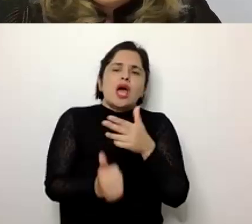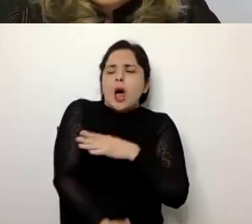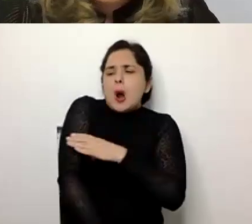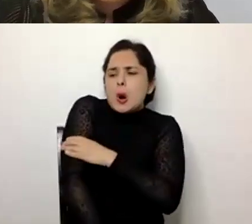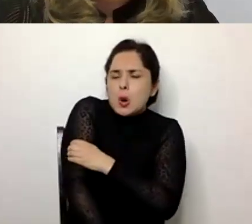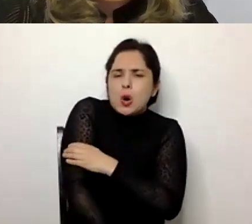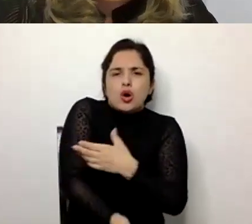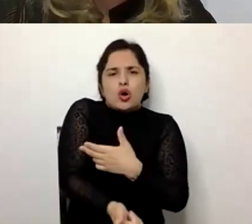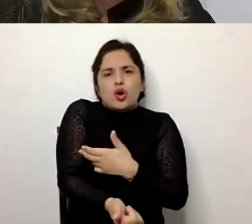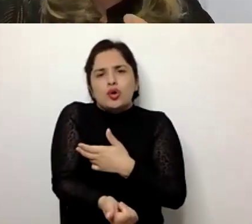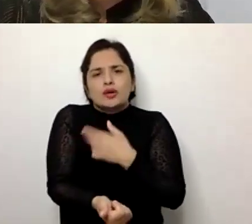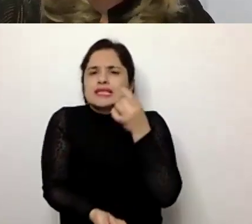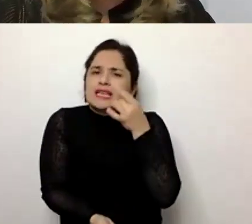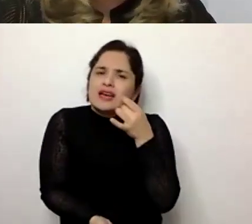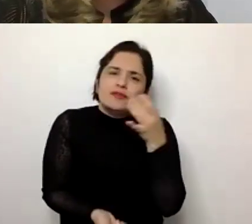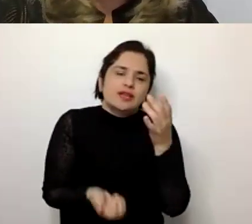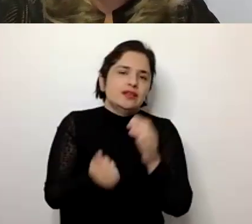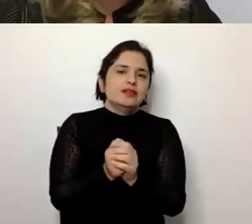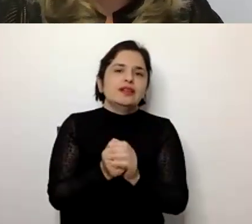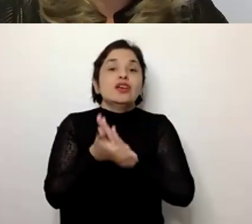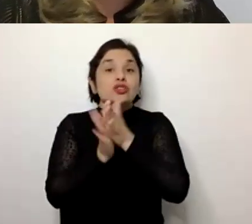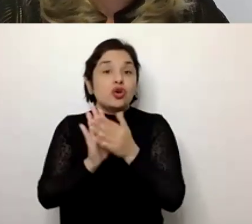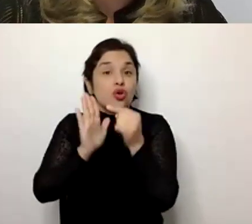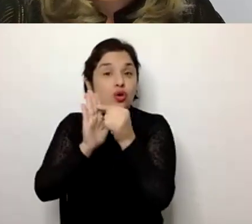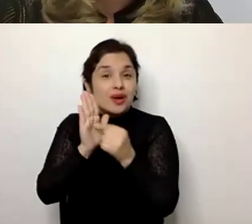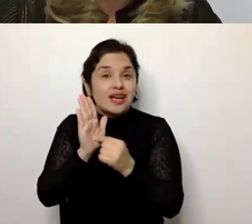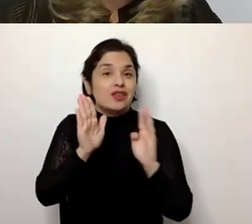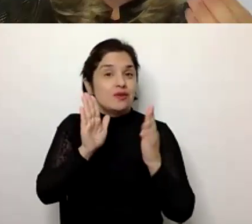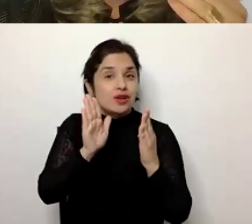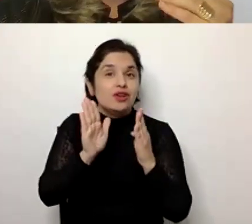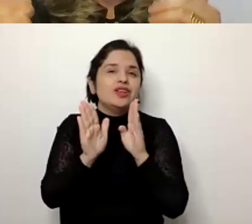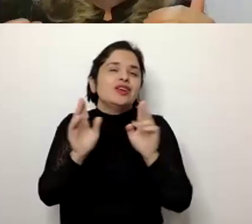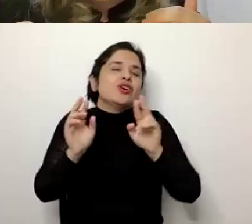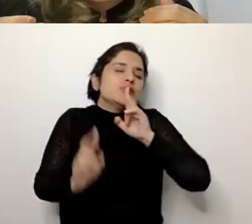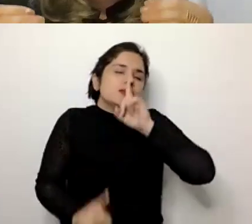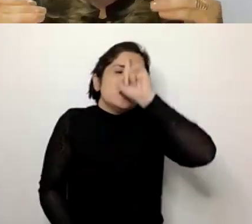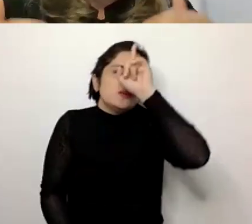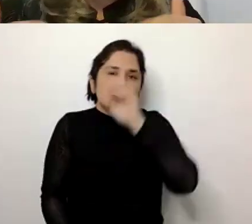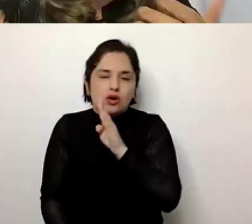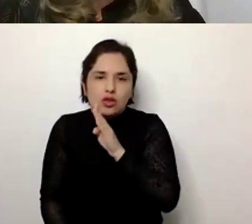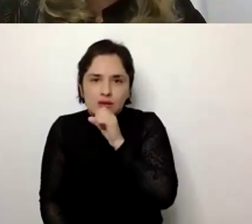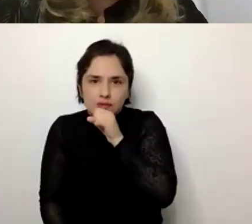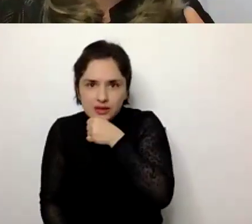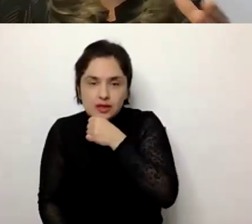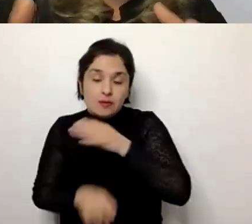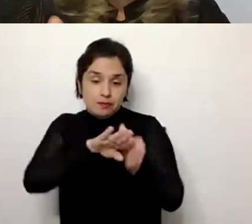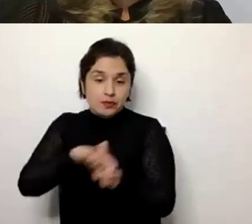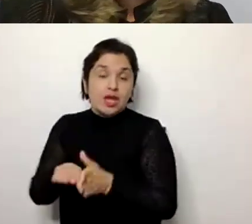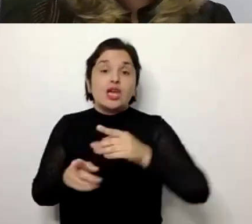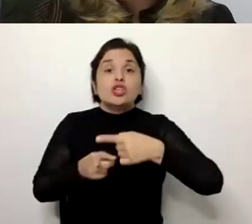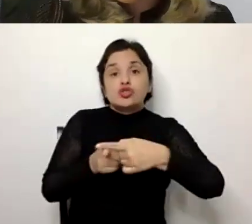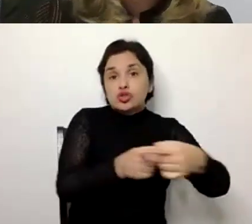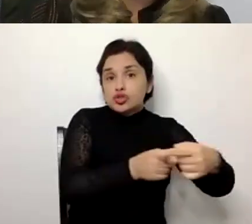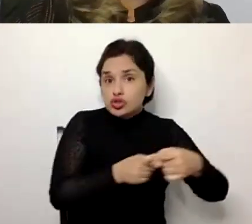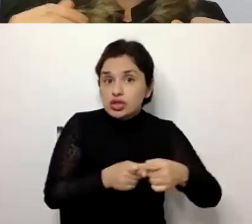enfim, essas questões que são os marcadores biológicos do envelhecimento e os sociais, que o idoso geralmente